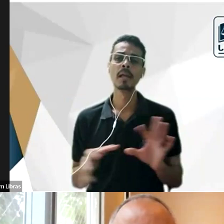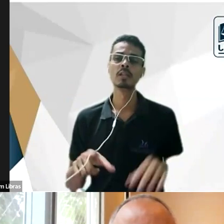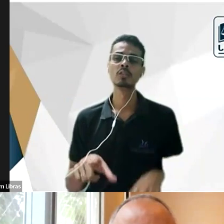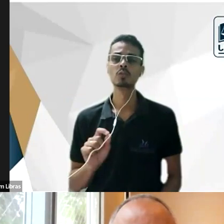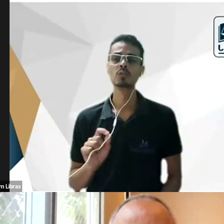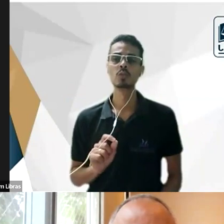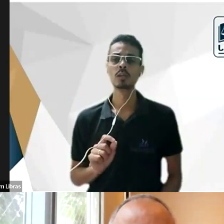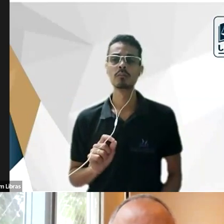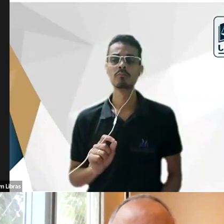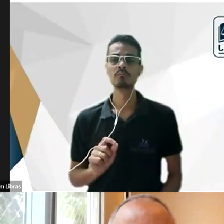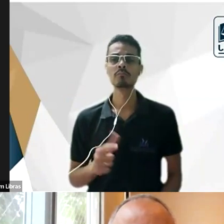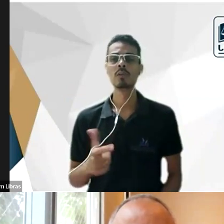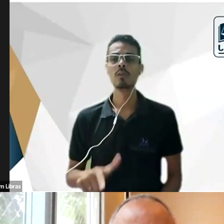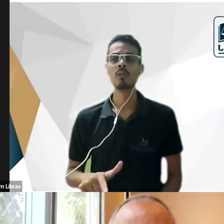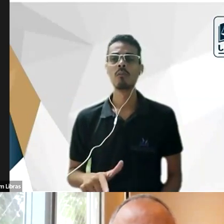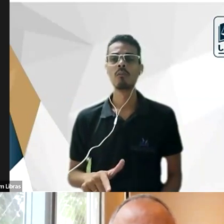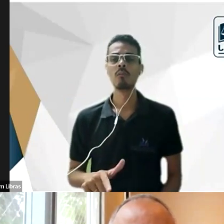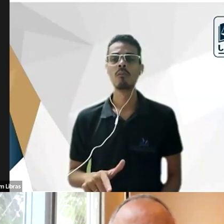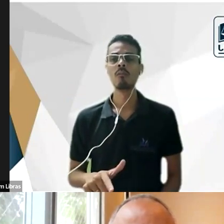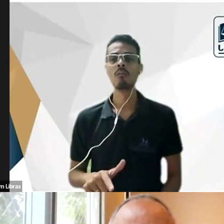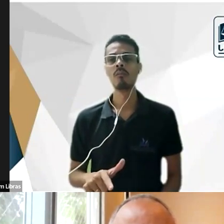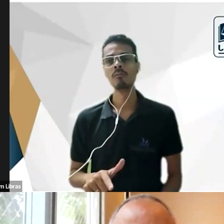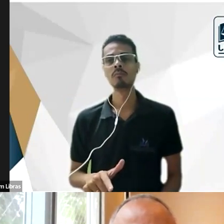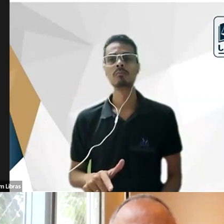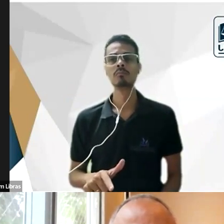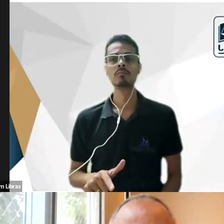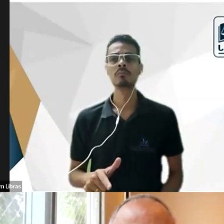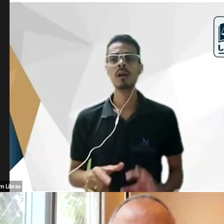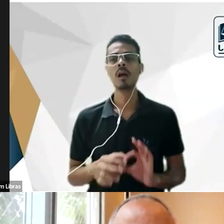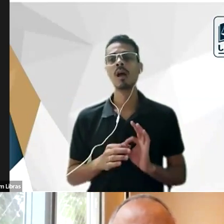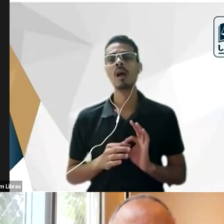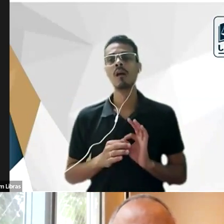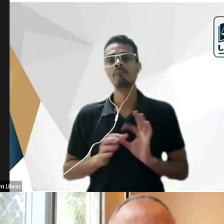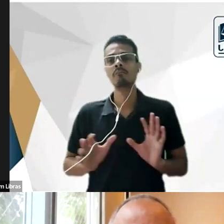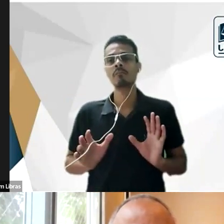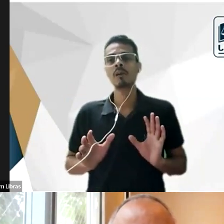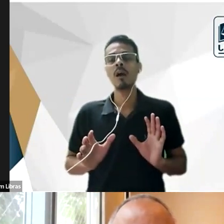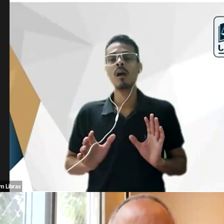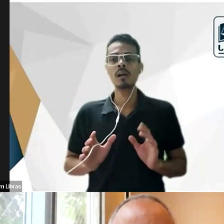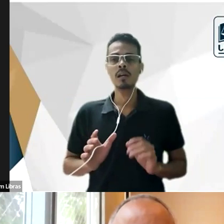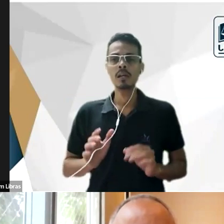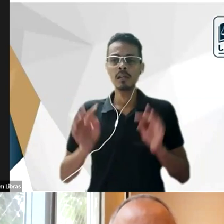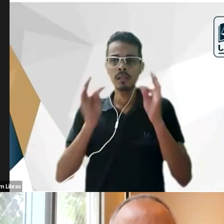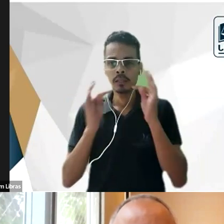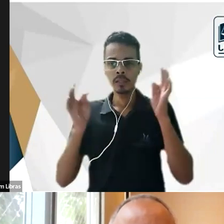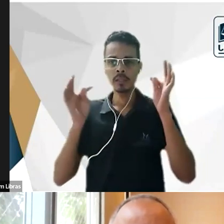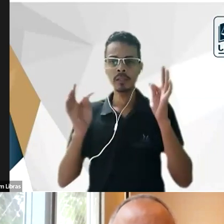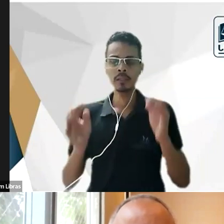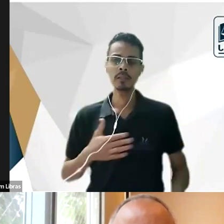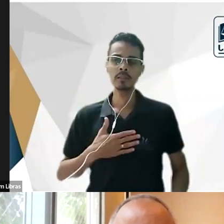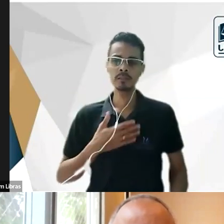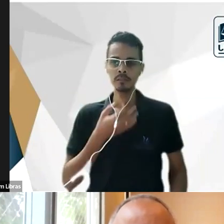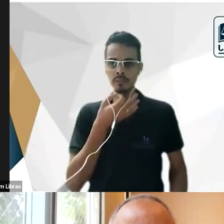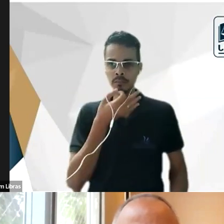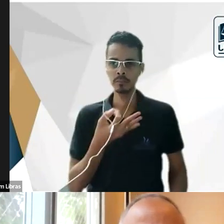mais uma vez na centralidade da liberdade na visão de Tobias Barreto na minha opinião